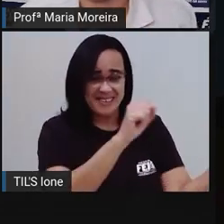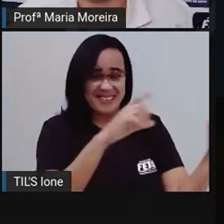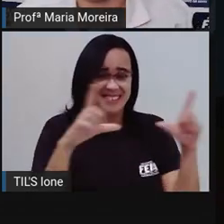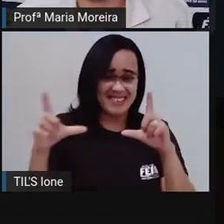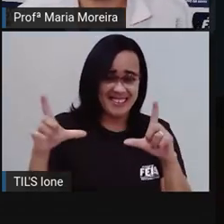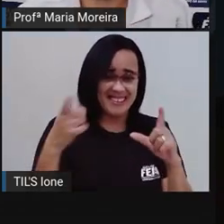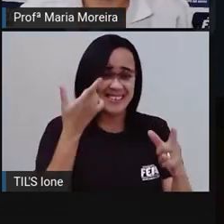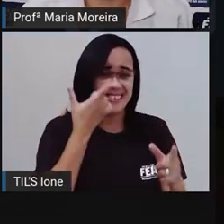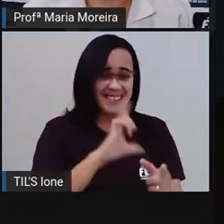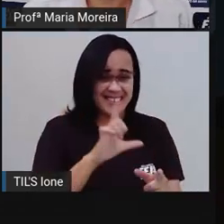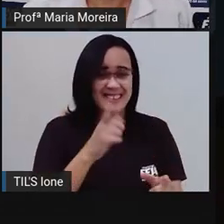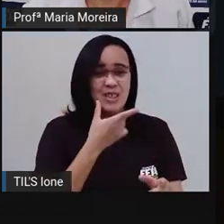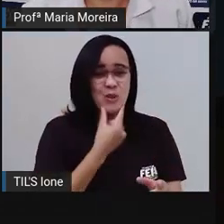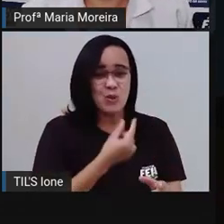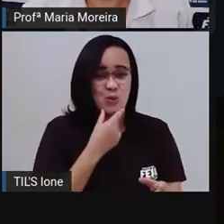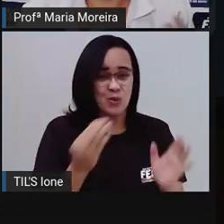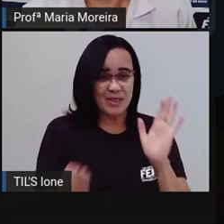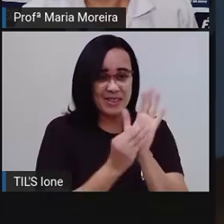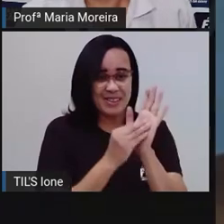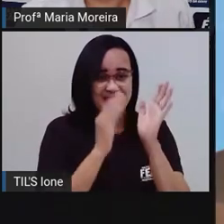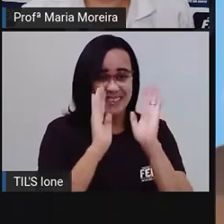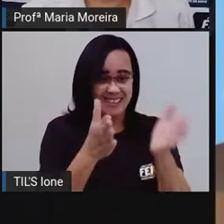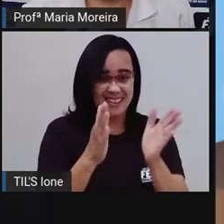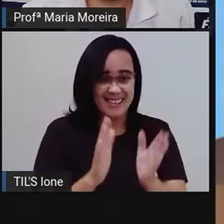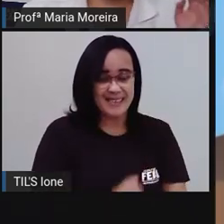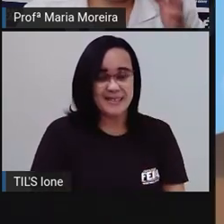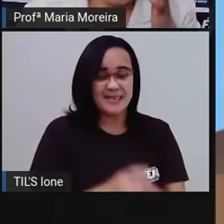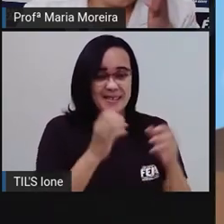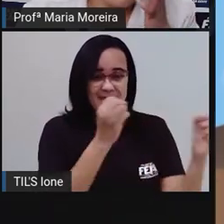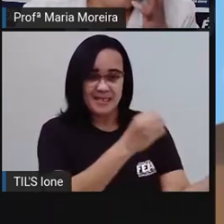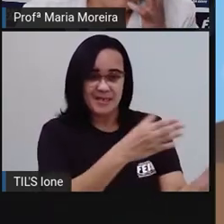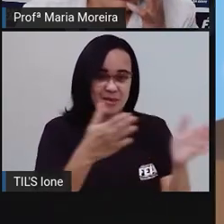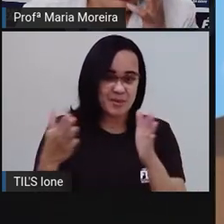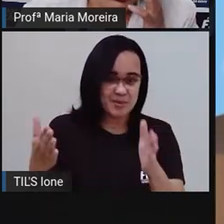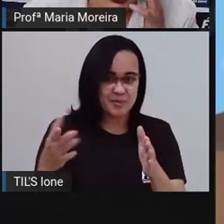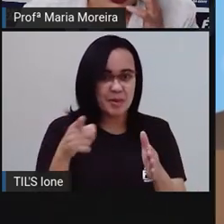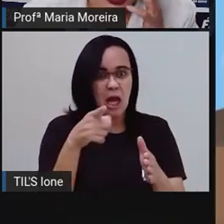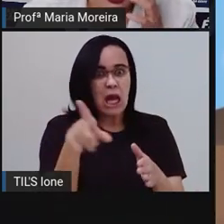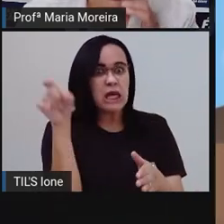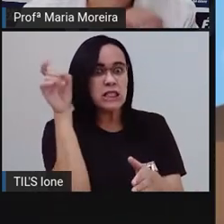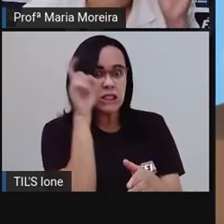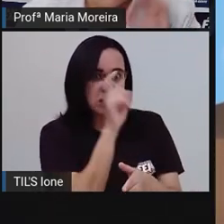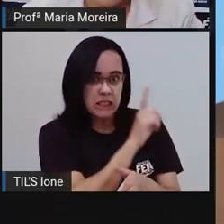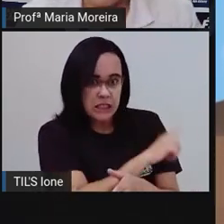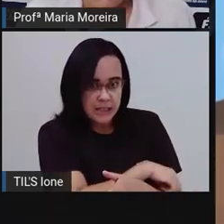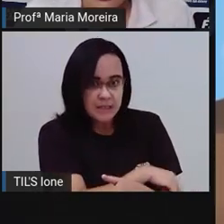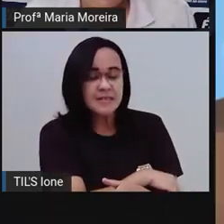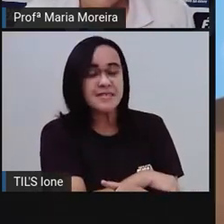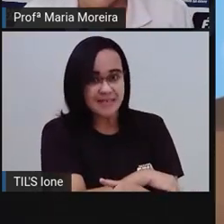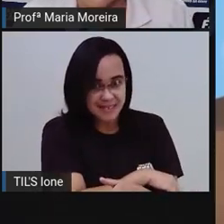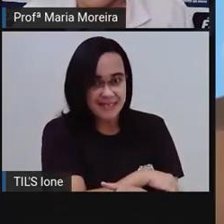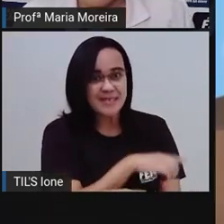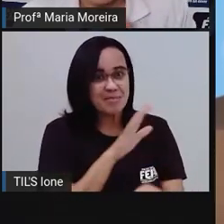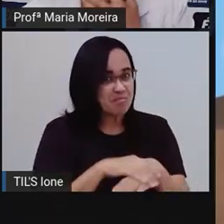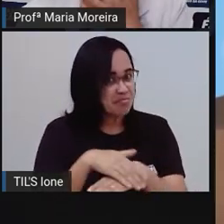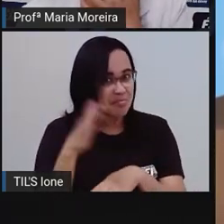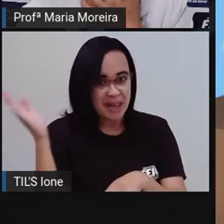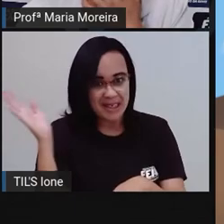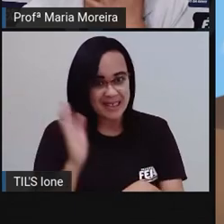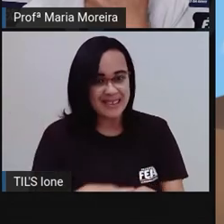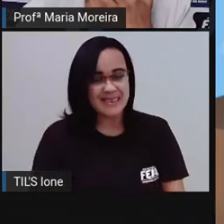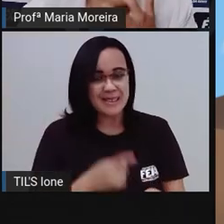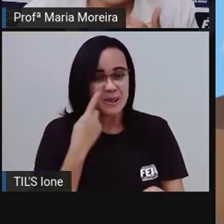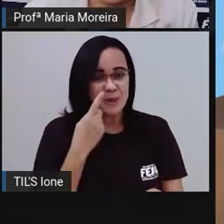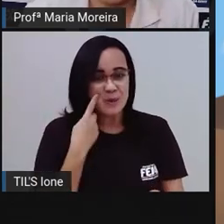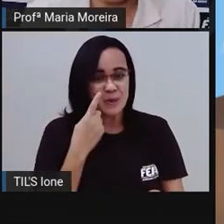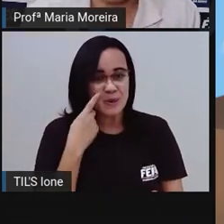certeza. Vamos lá. Começar. Esse aqui é o mais difícil de todos, certo? O mais difícil é esse aqui. Então, vamos